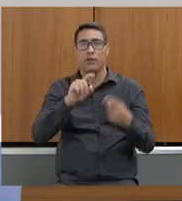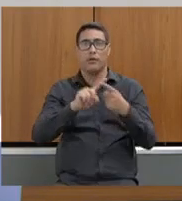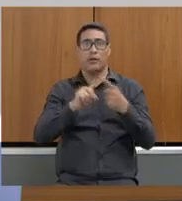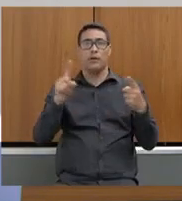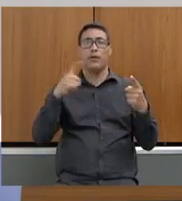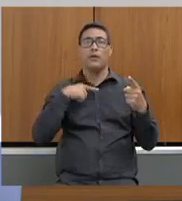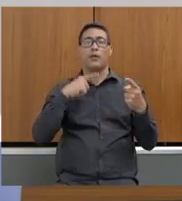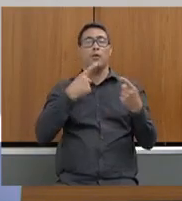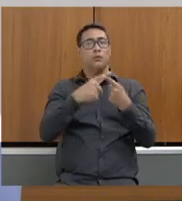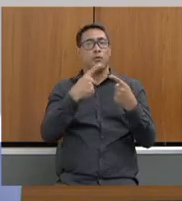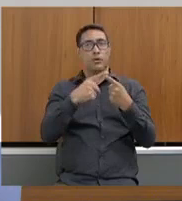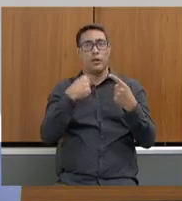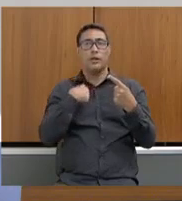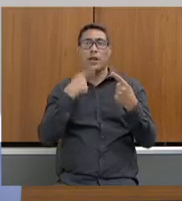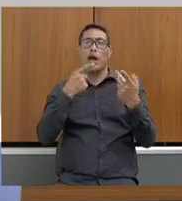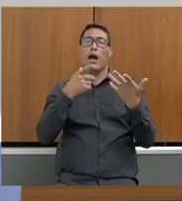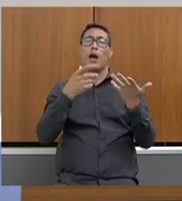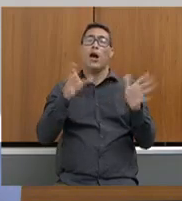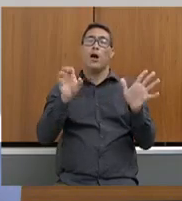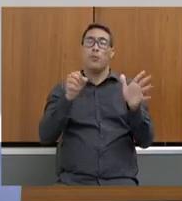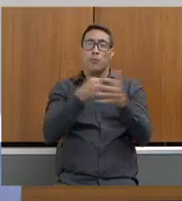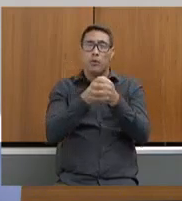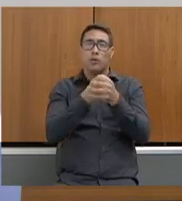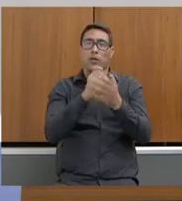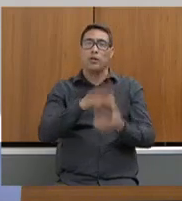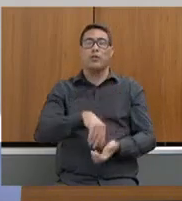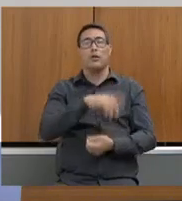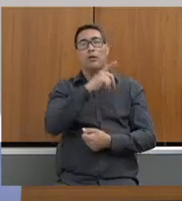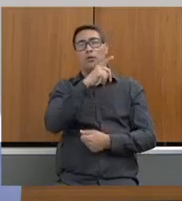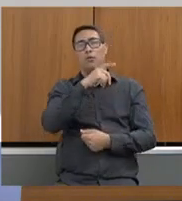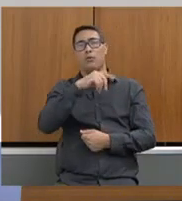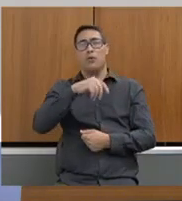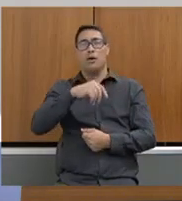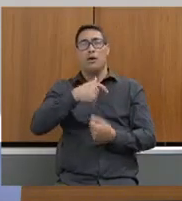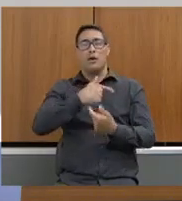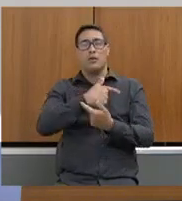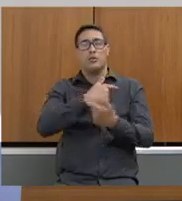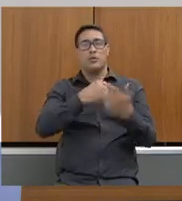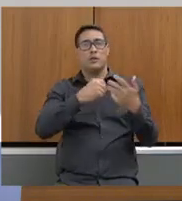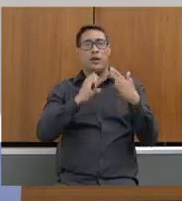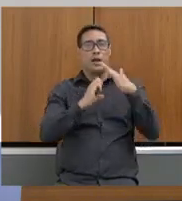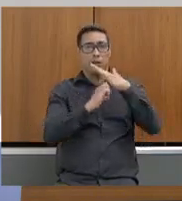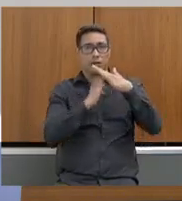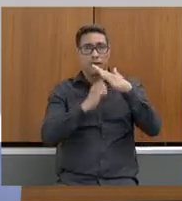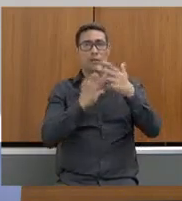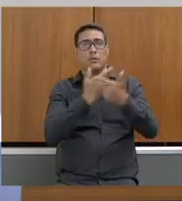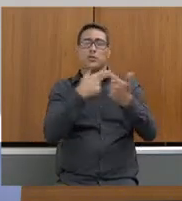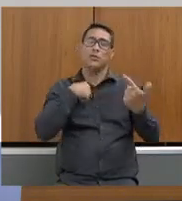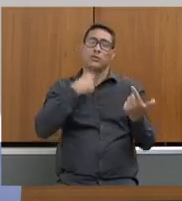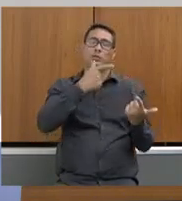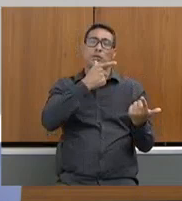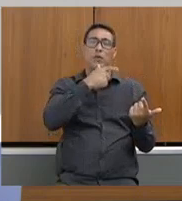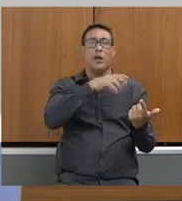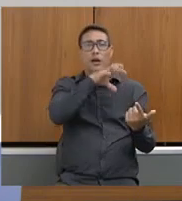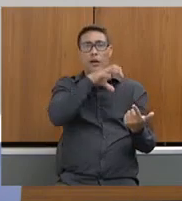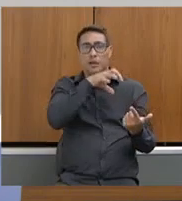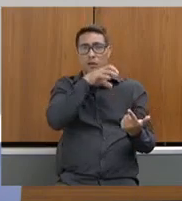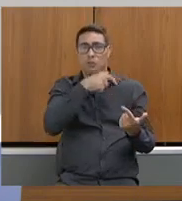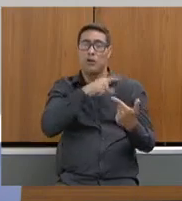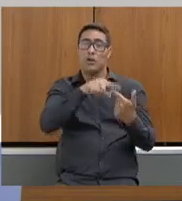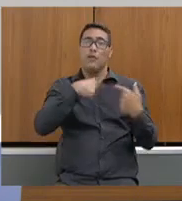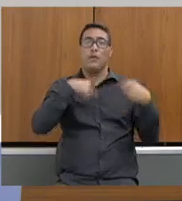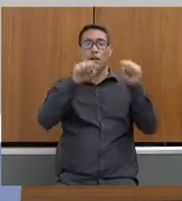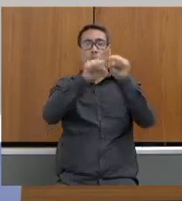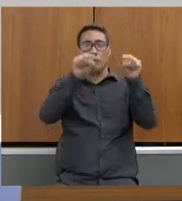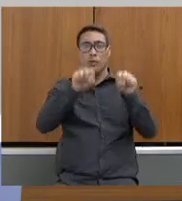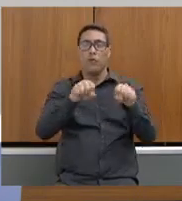de entidade de proteção animal e um cadastro de protetores independentes. Eles estão disponíveis na IDS-ZEMA, nossa plataforma de